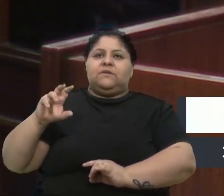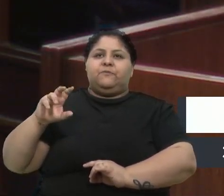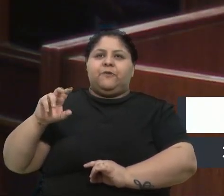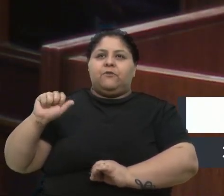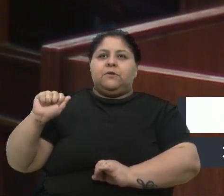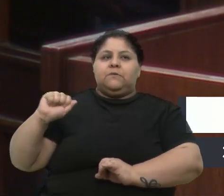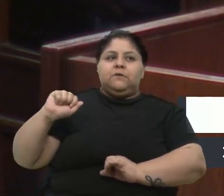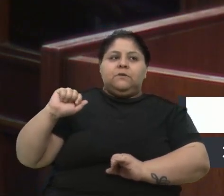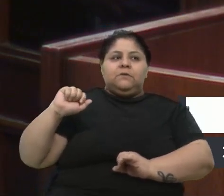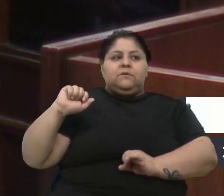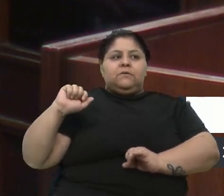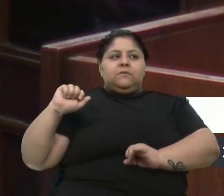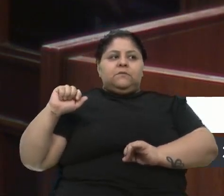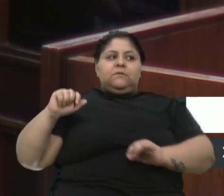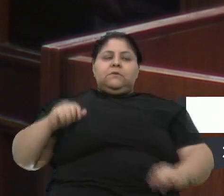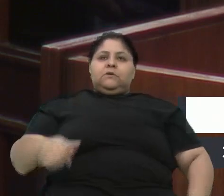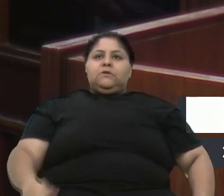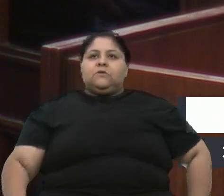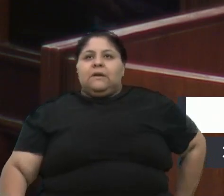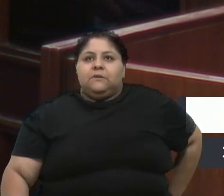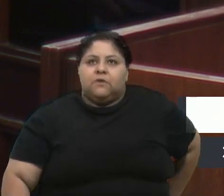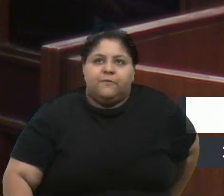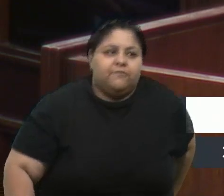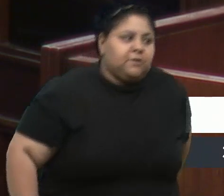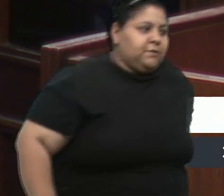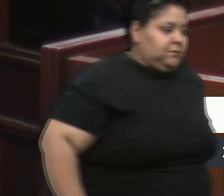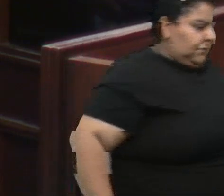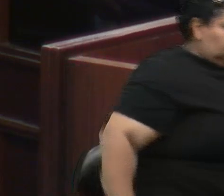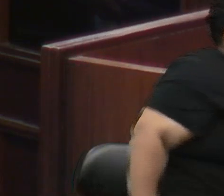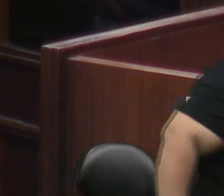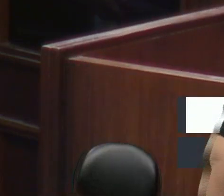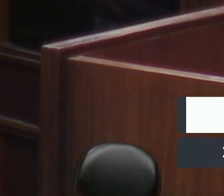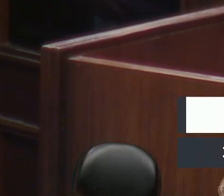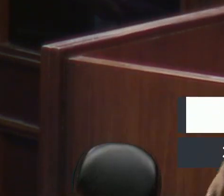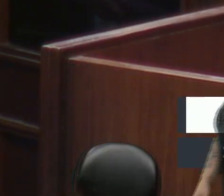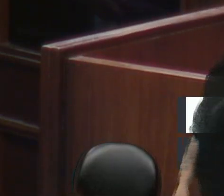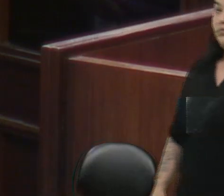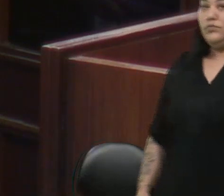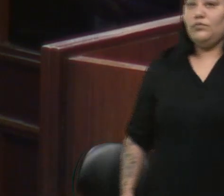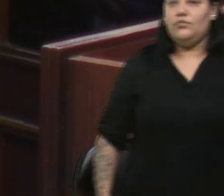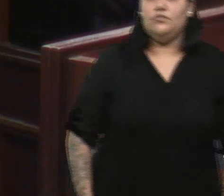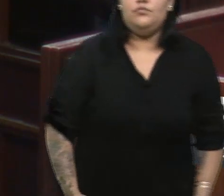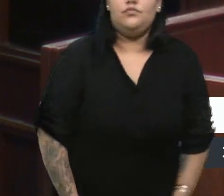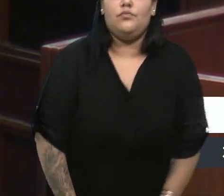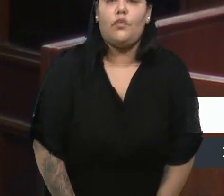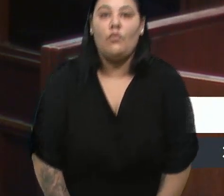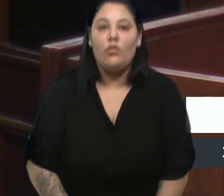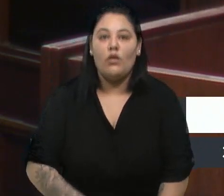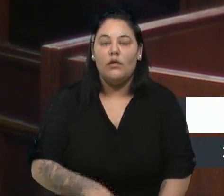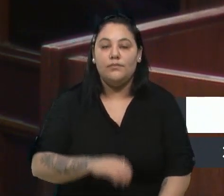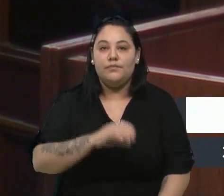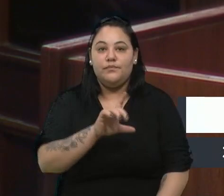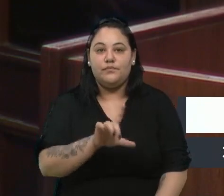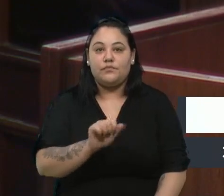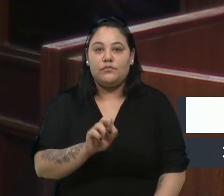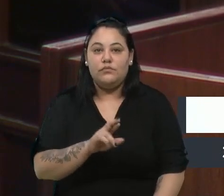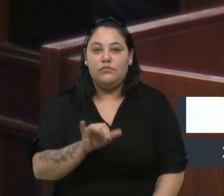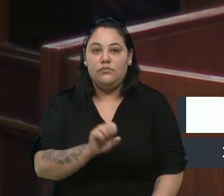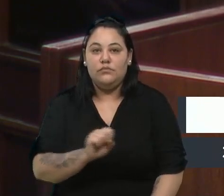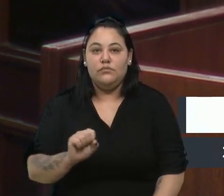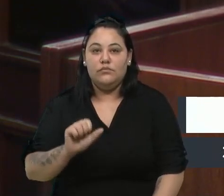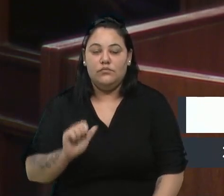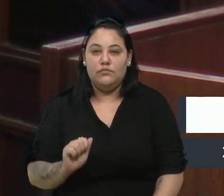do Cristóvão de Mendoza, da Júlia do Luiz Antunes, a Caterine do Carlin Fabres, a Larissa do Irmão Guerini, a Larissa do Governador Roberto